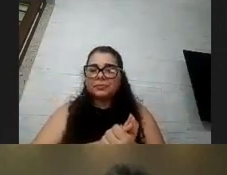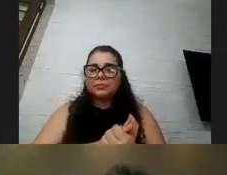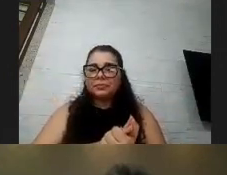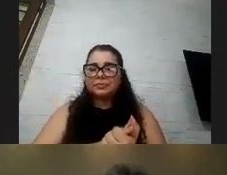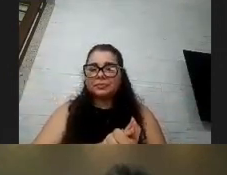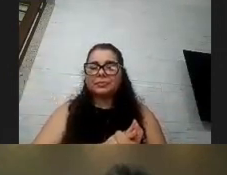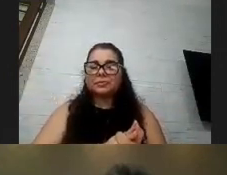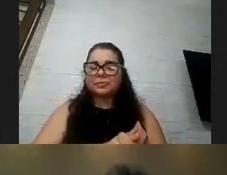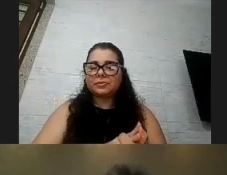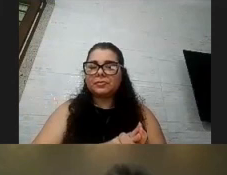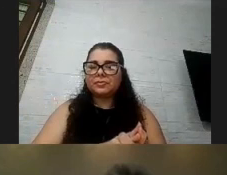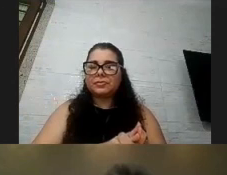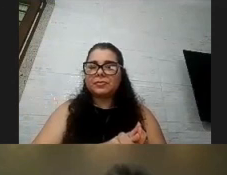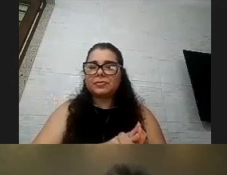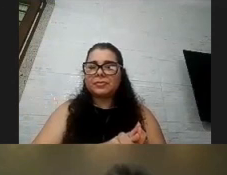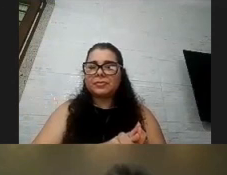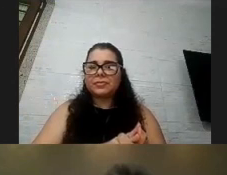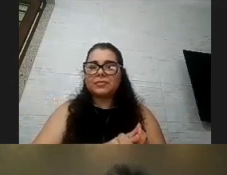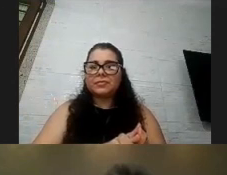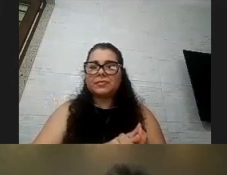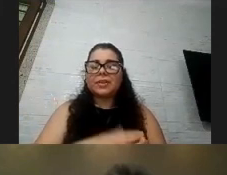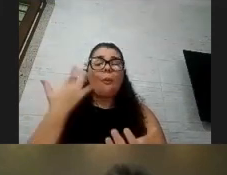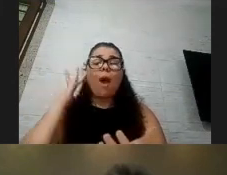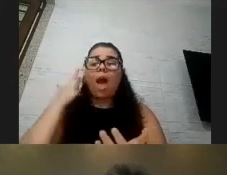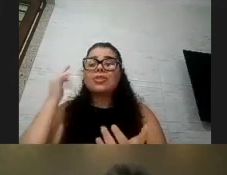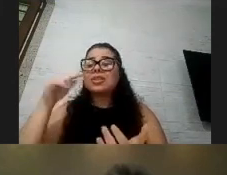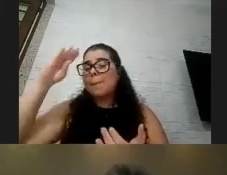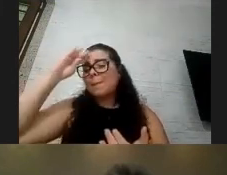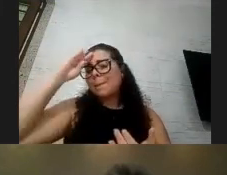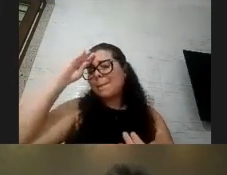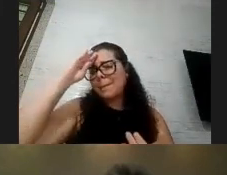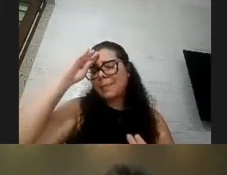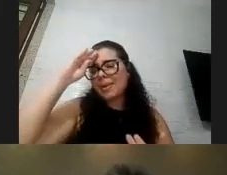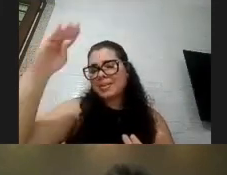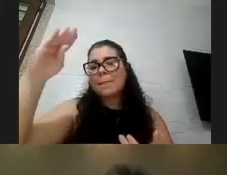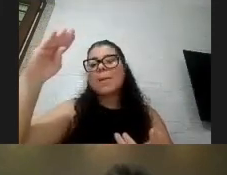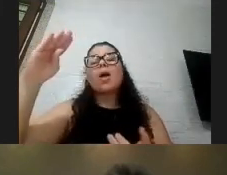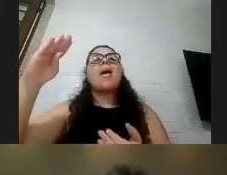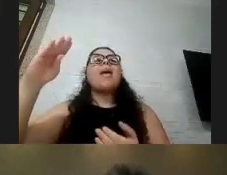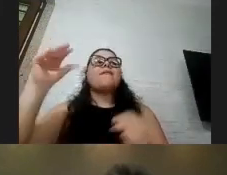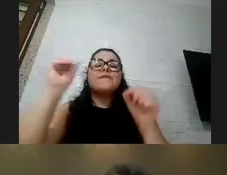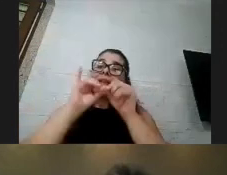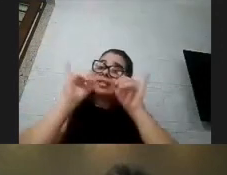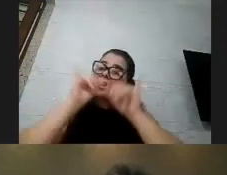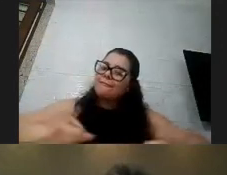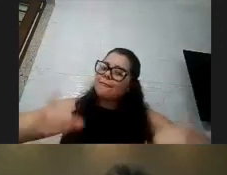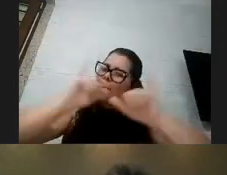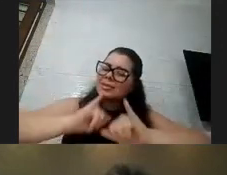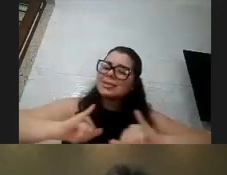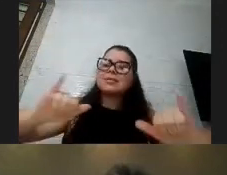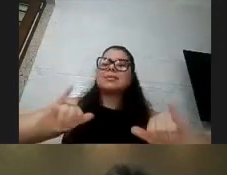é assim acho que que a nossa principal missão né produzir informação de atividade pública